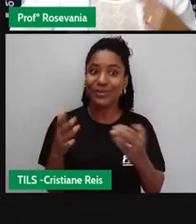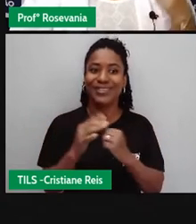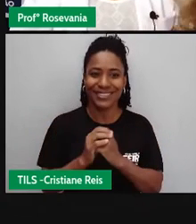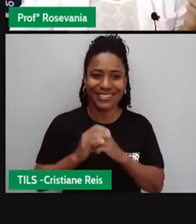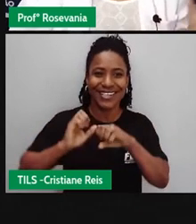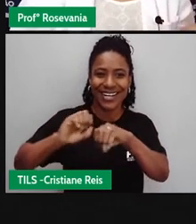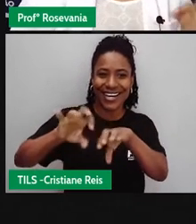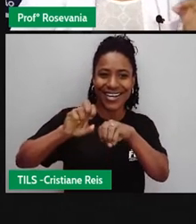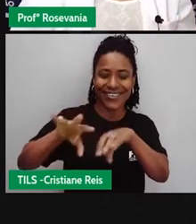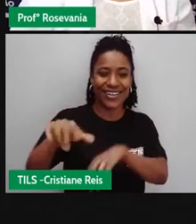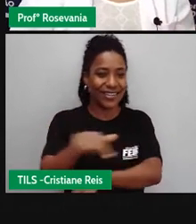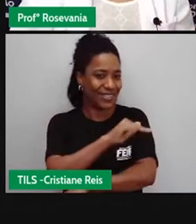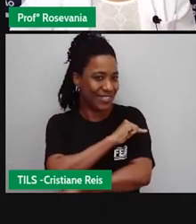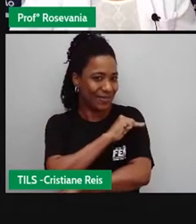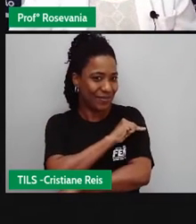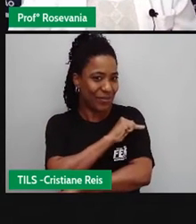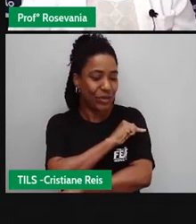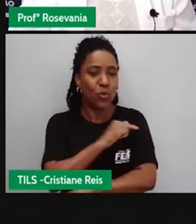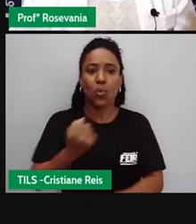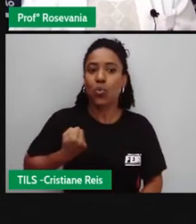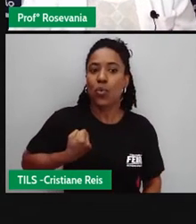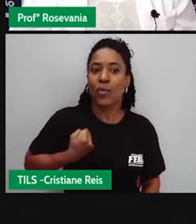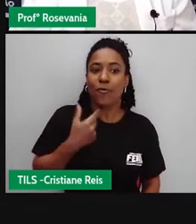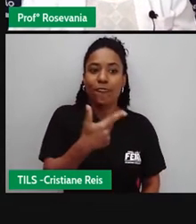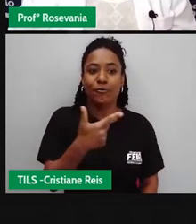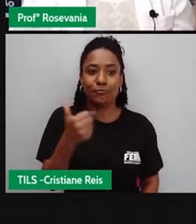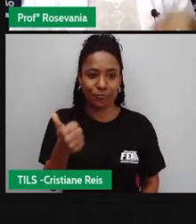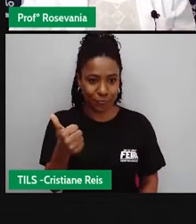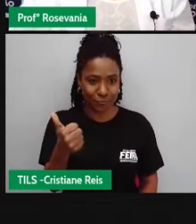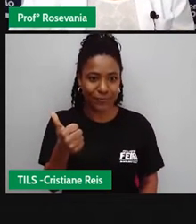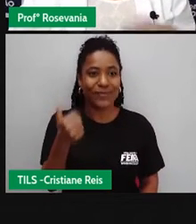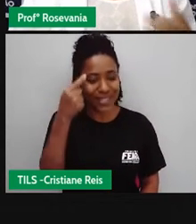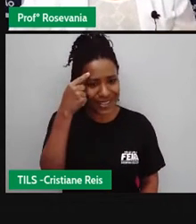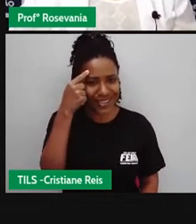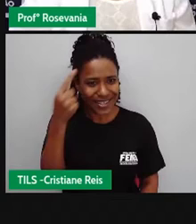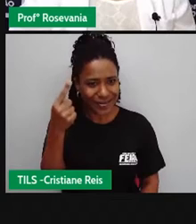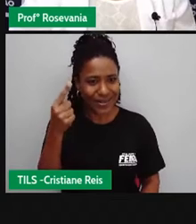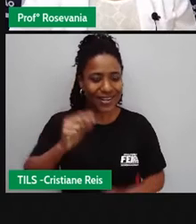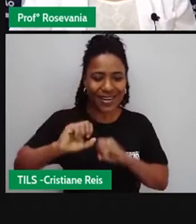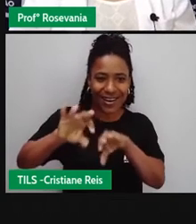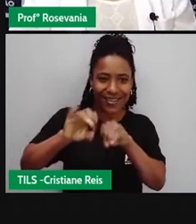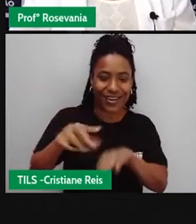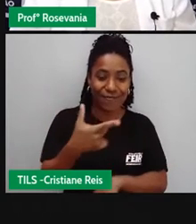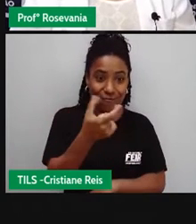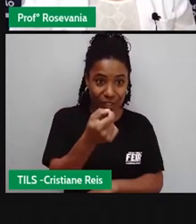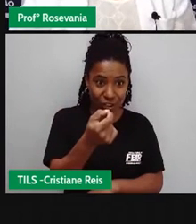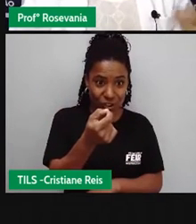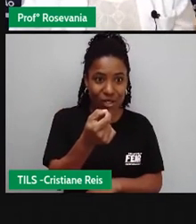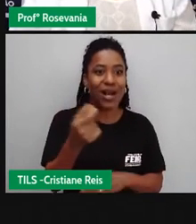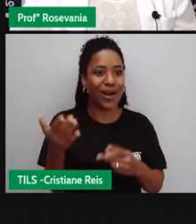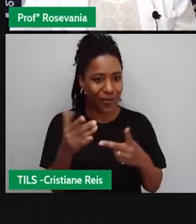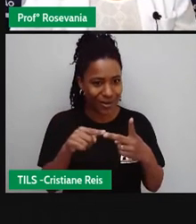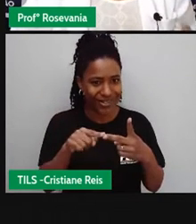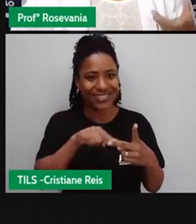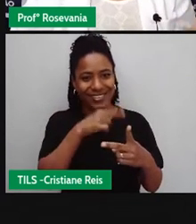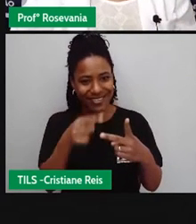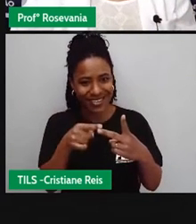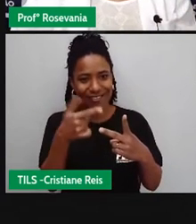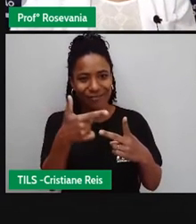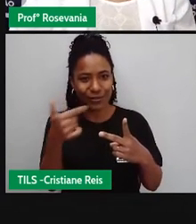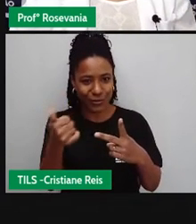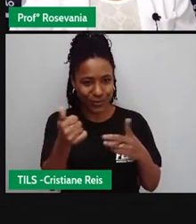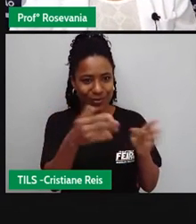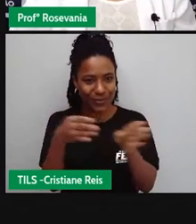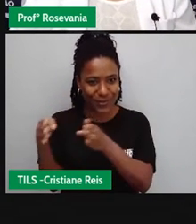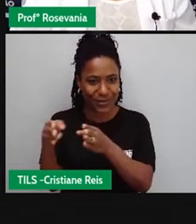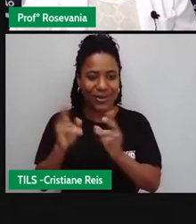sétimo ano será a aula 21. E essa aula 21, ela é continuidade, né, da aula 20, né? Então, o será que a gente